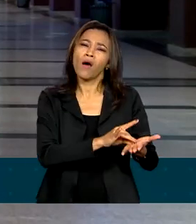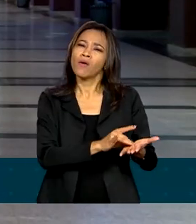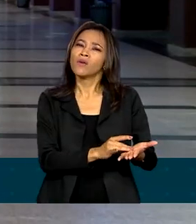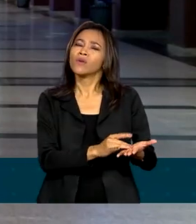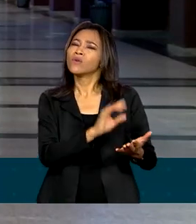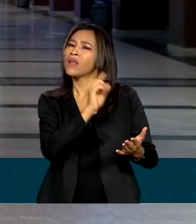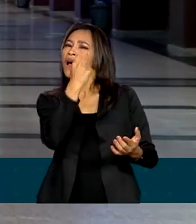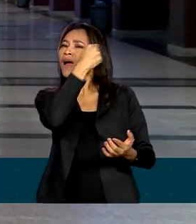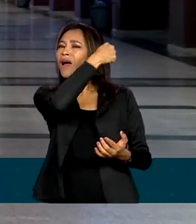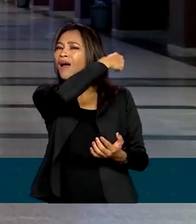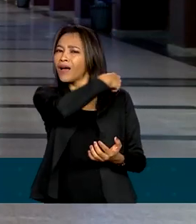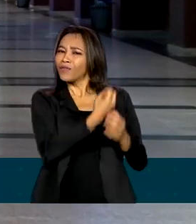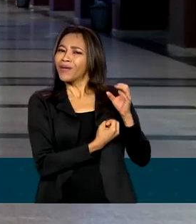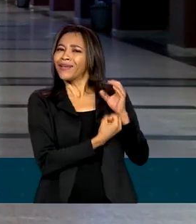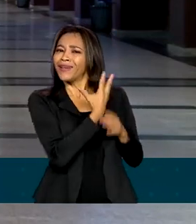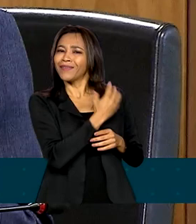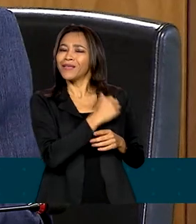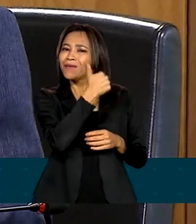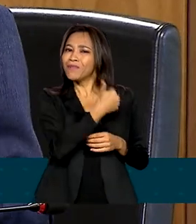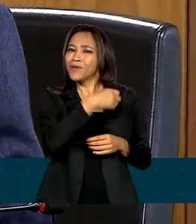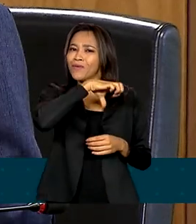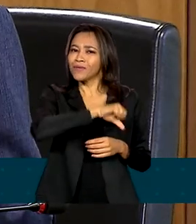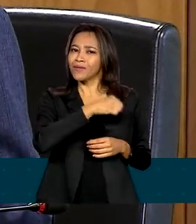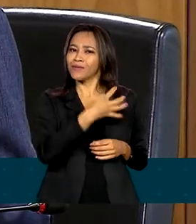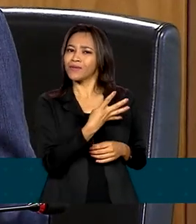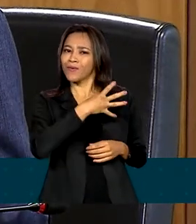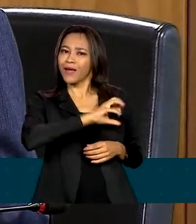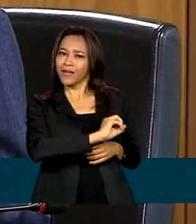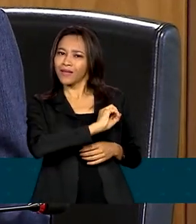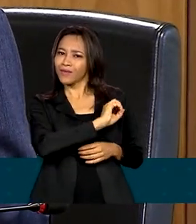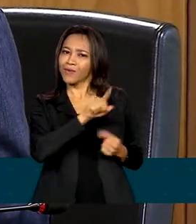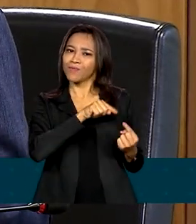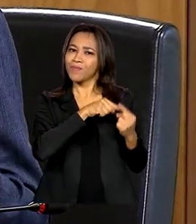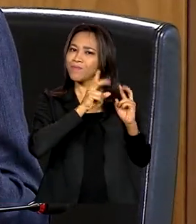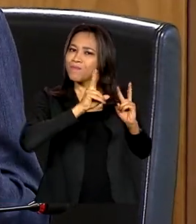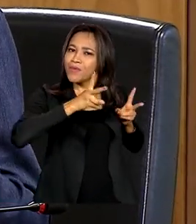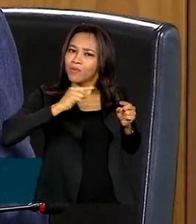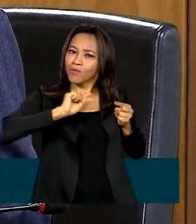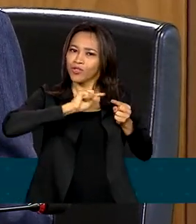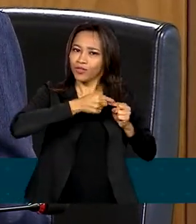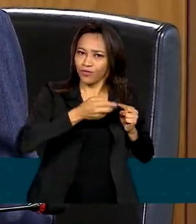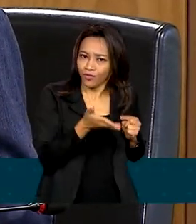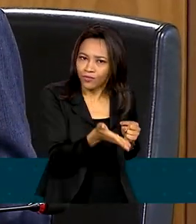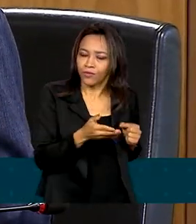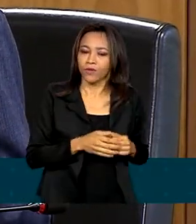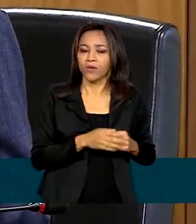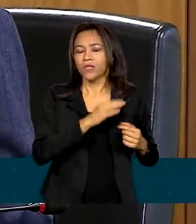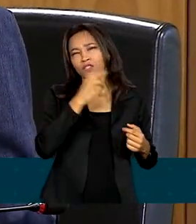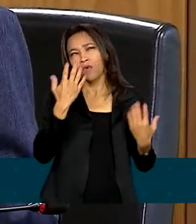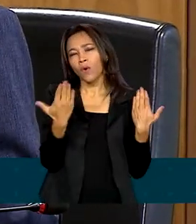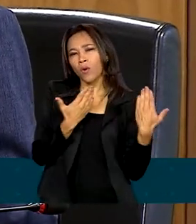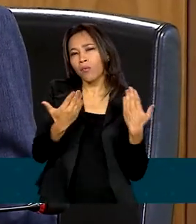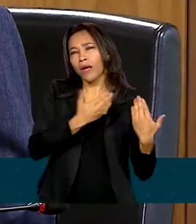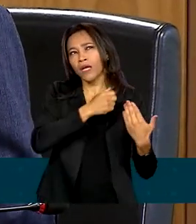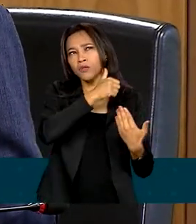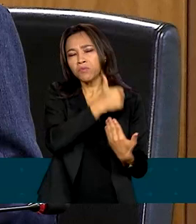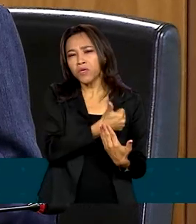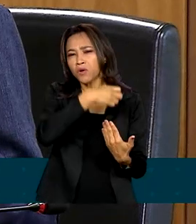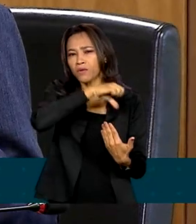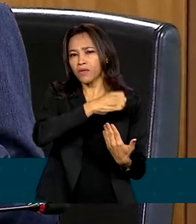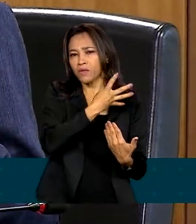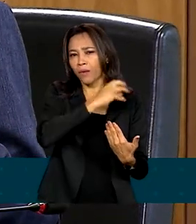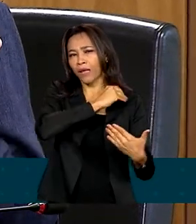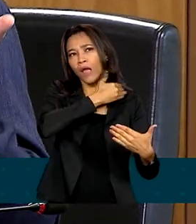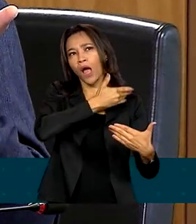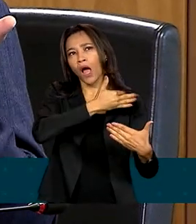criado, em 1940. Se a gente comparar o que aconteceu com a produtividade de 1940 até agora, a gente vai ver que o salário mínimo